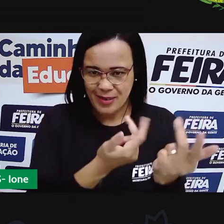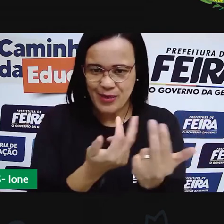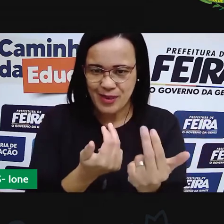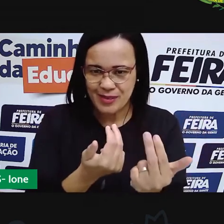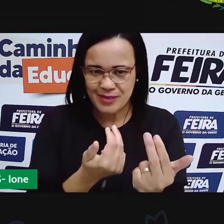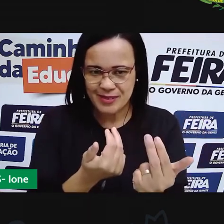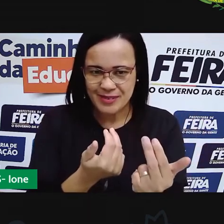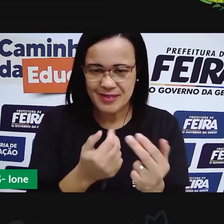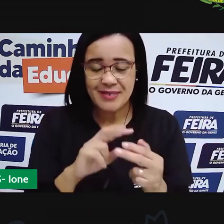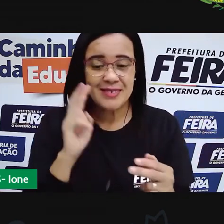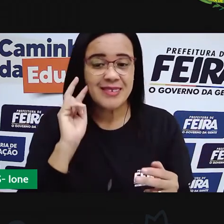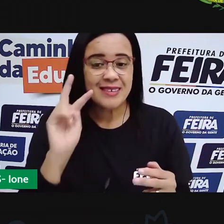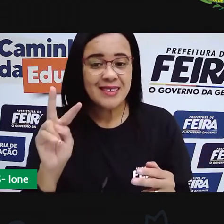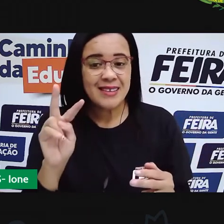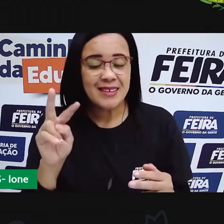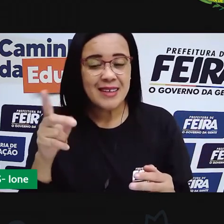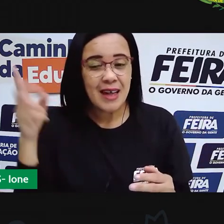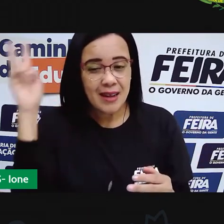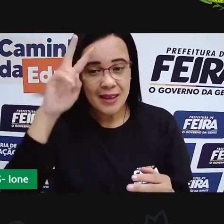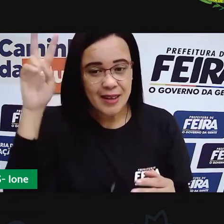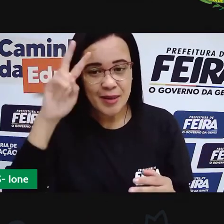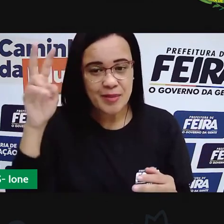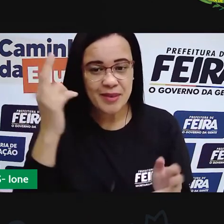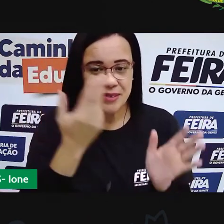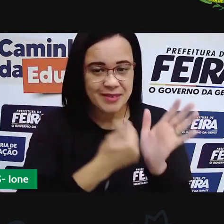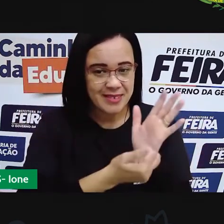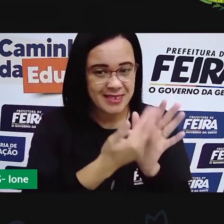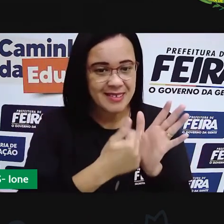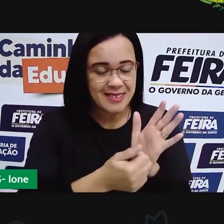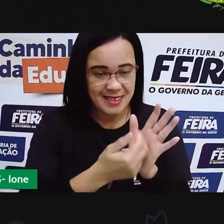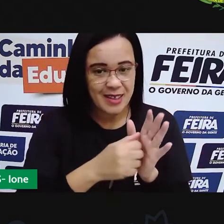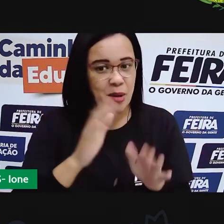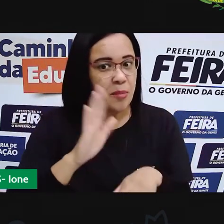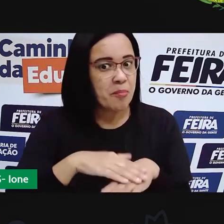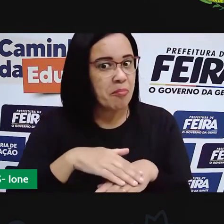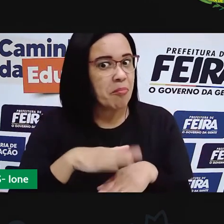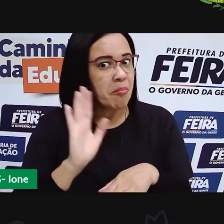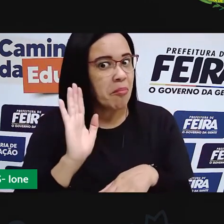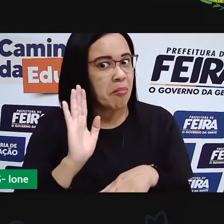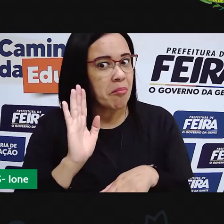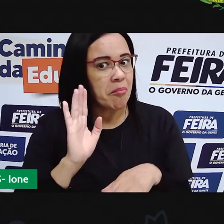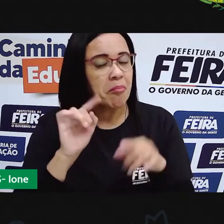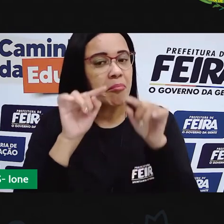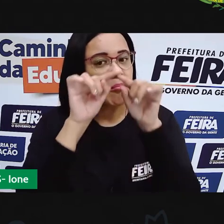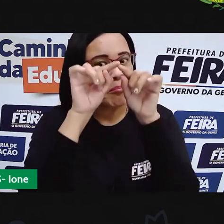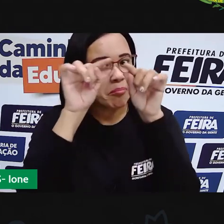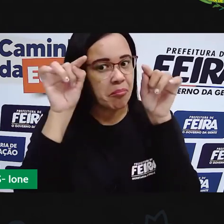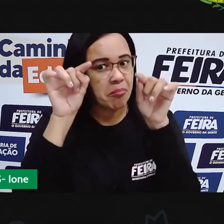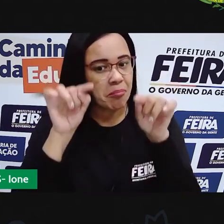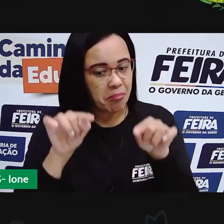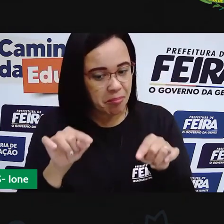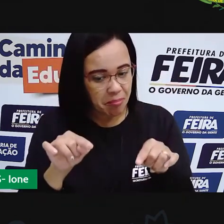lá na imagem que eu mostrei a gente viu que é maior né o retângulo tem lados